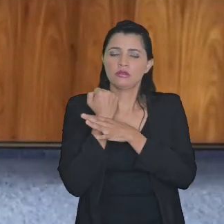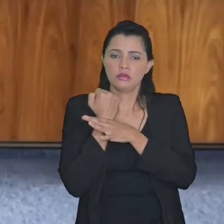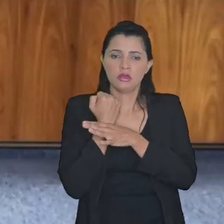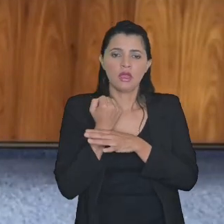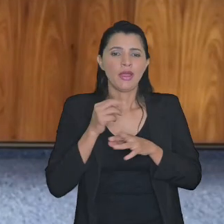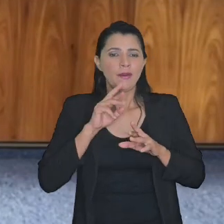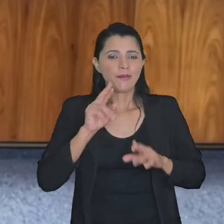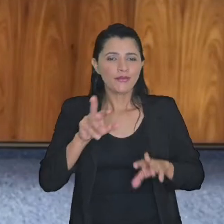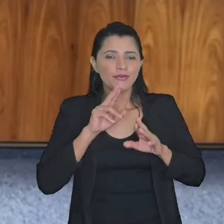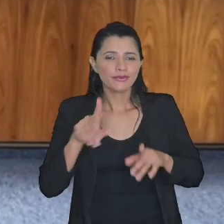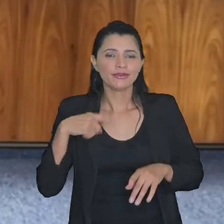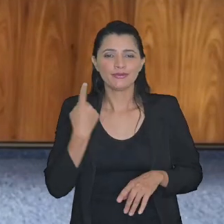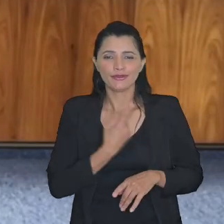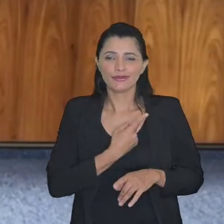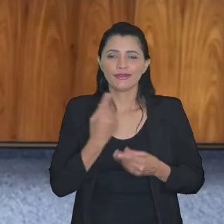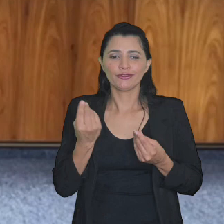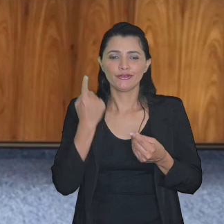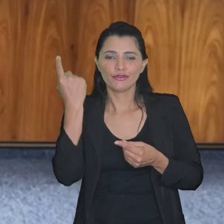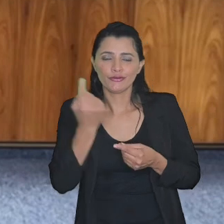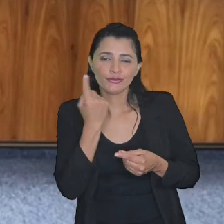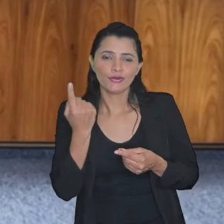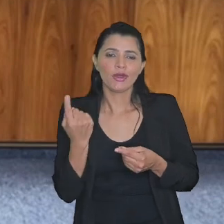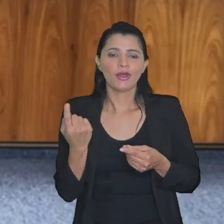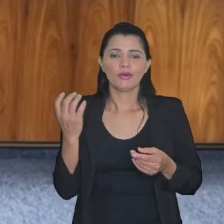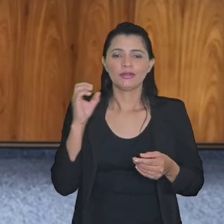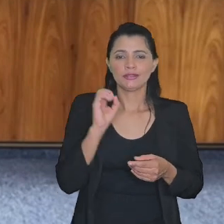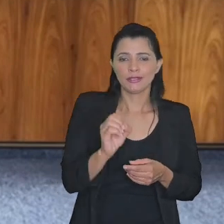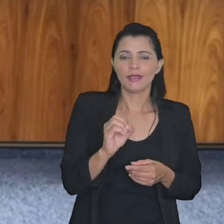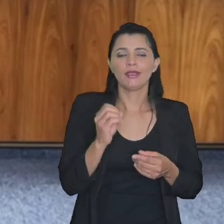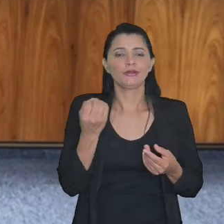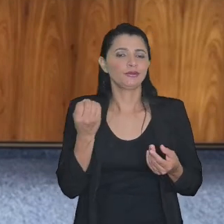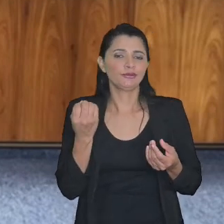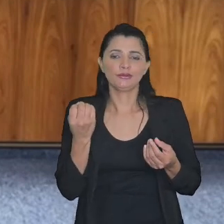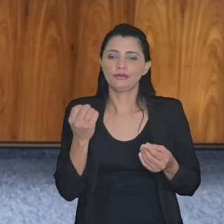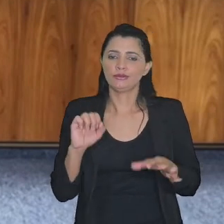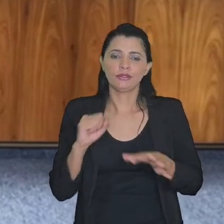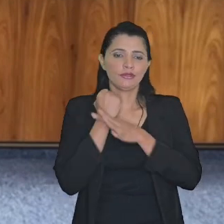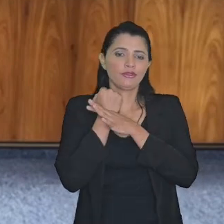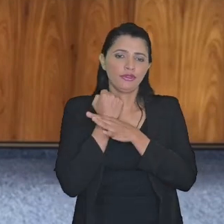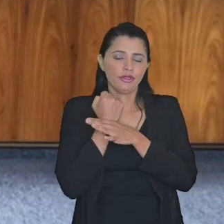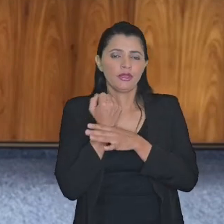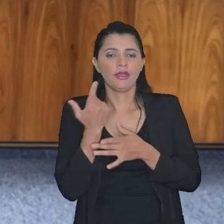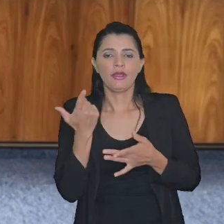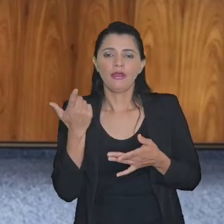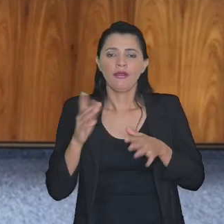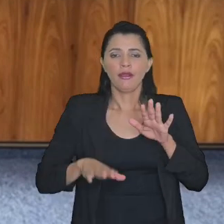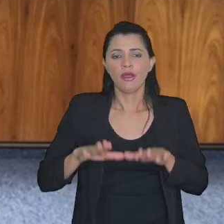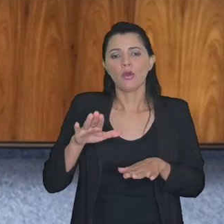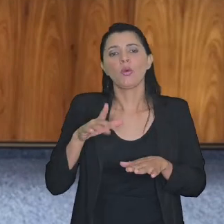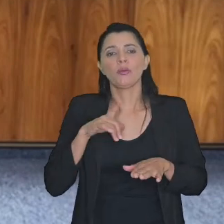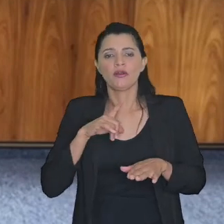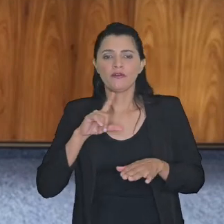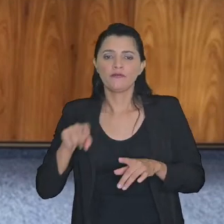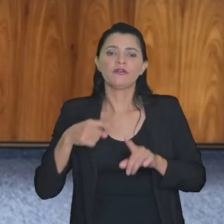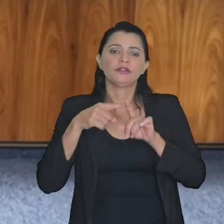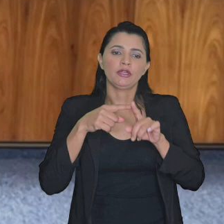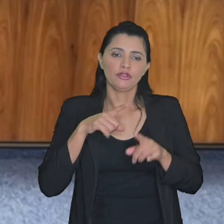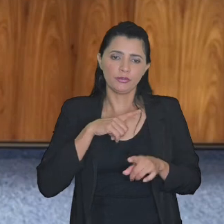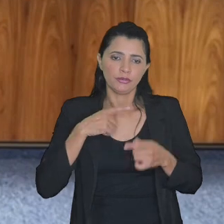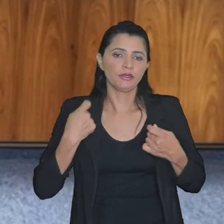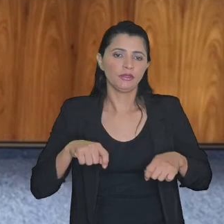não não é possível a gente fazer transação individual com zero garantia né alguma vantajosidade a união tem que ter